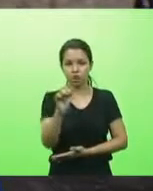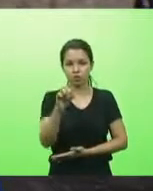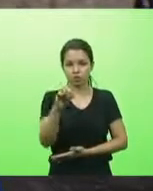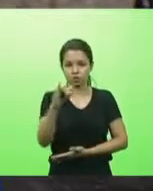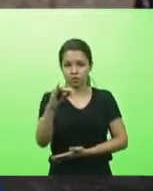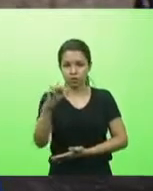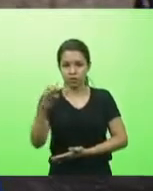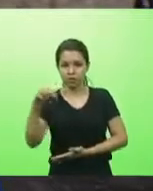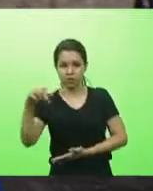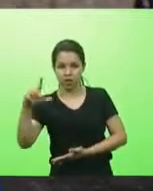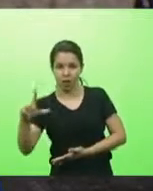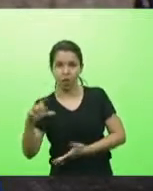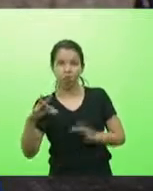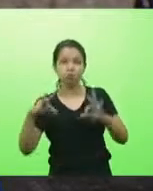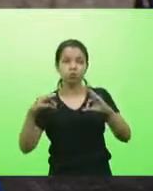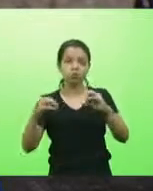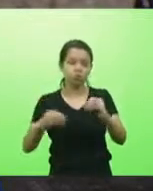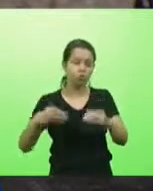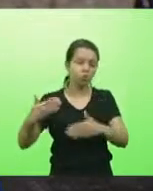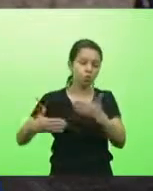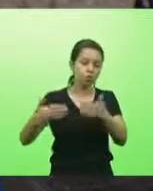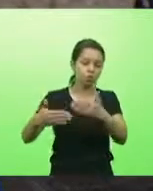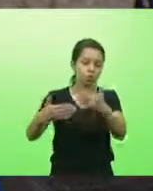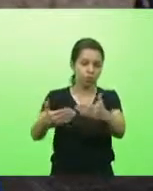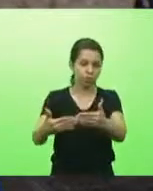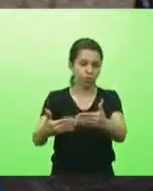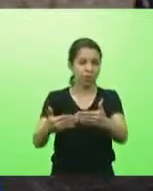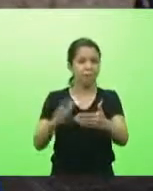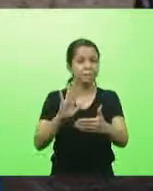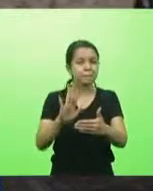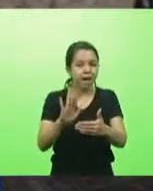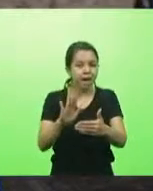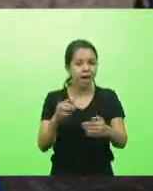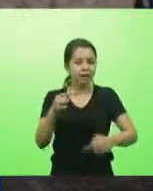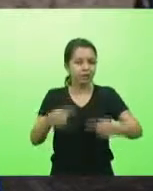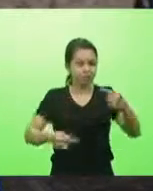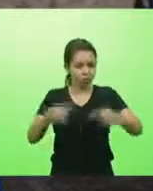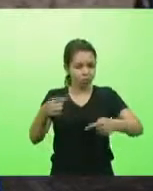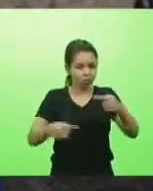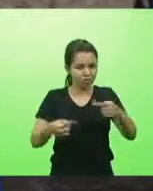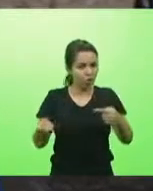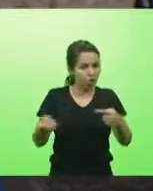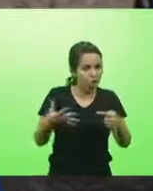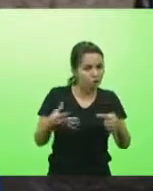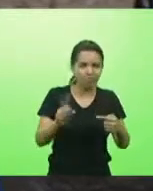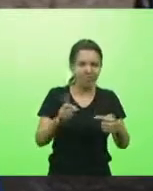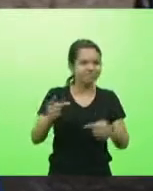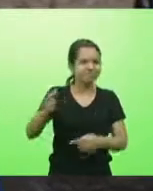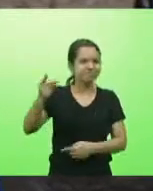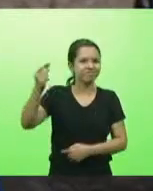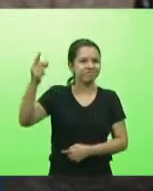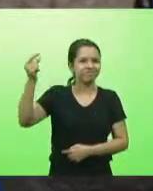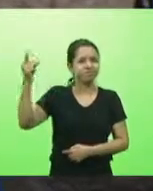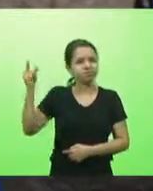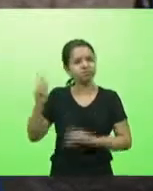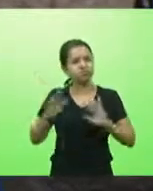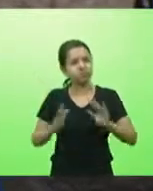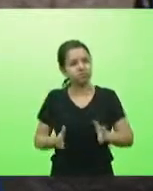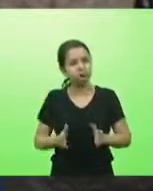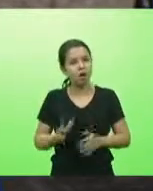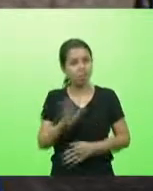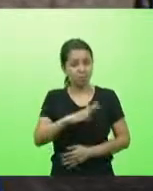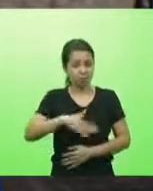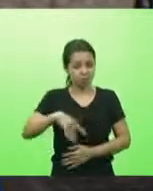sucedeu depois o fato é que essa discussão já é antiga no Brasil mas nós continuamos